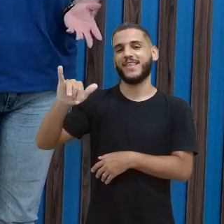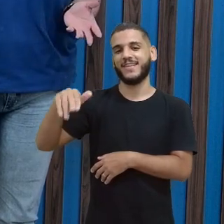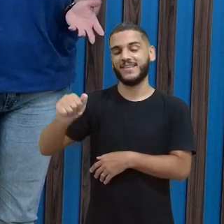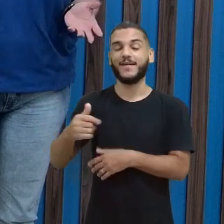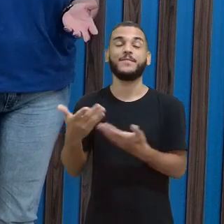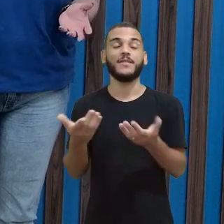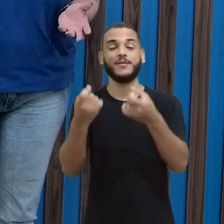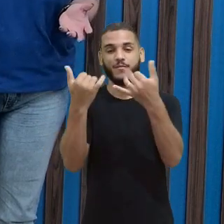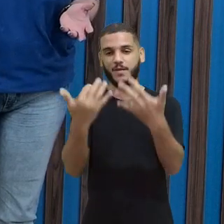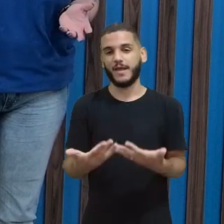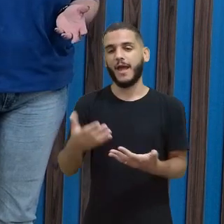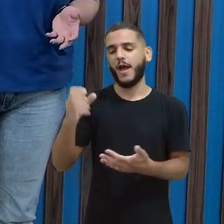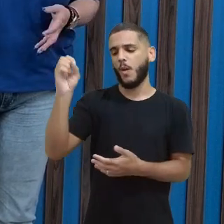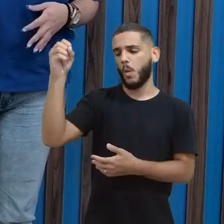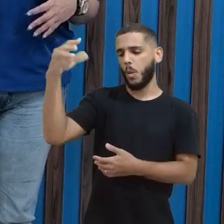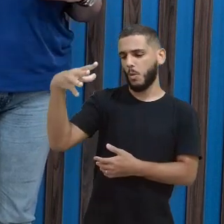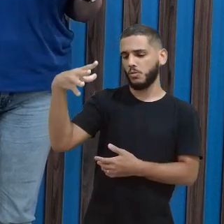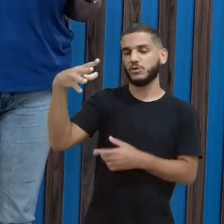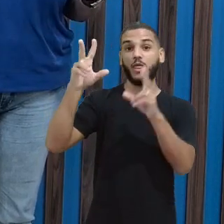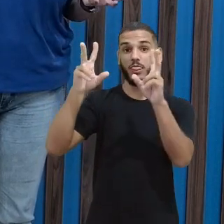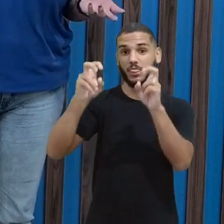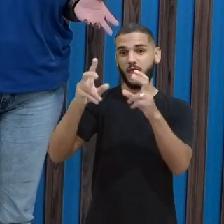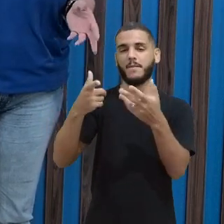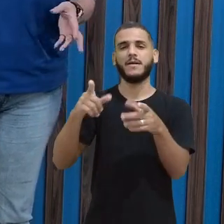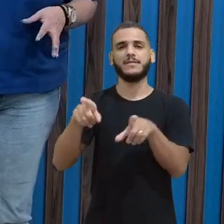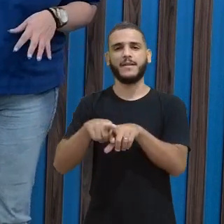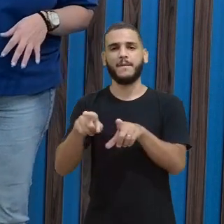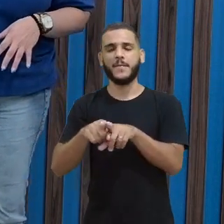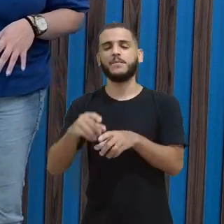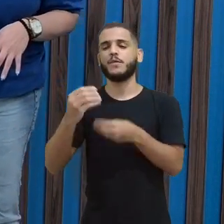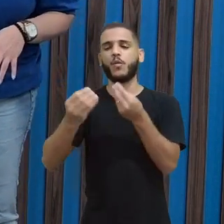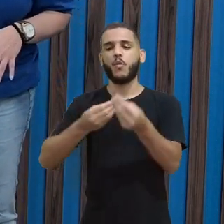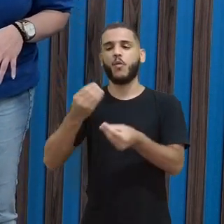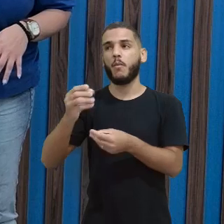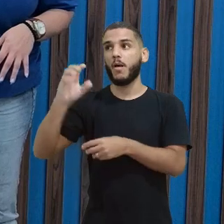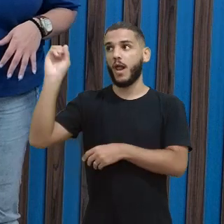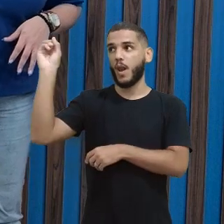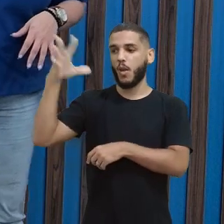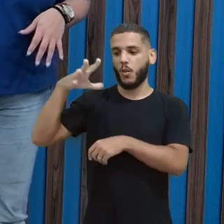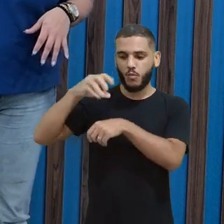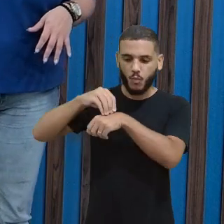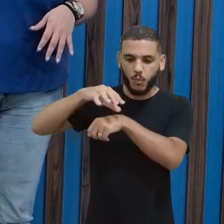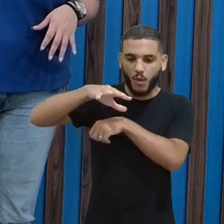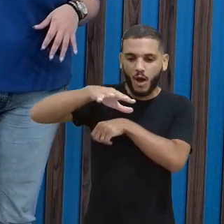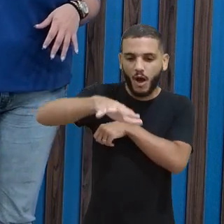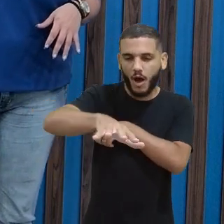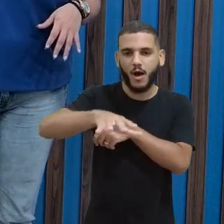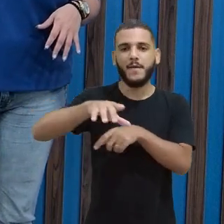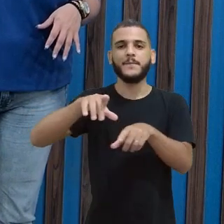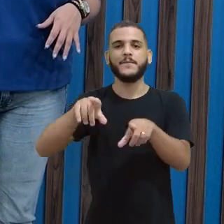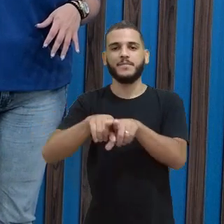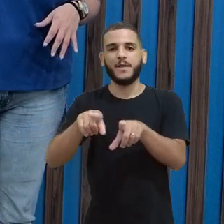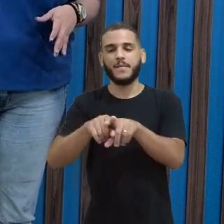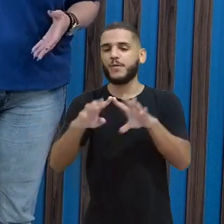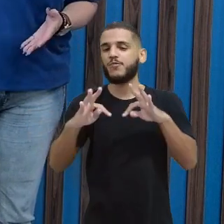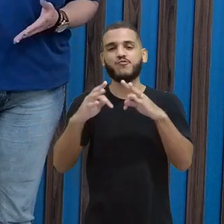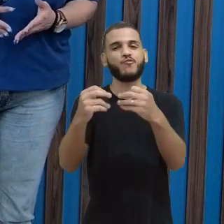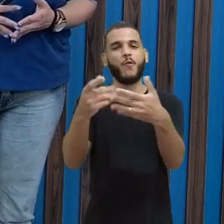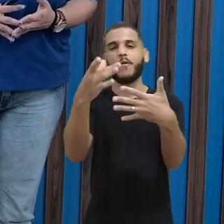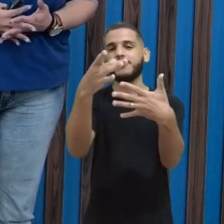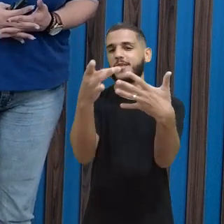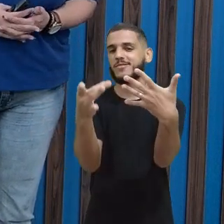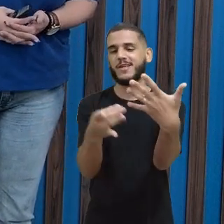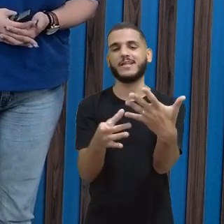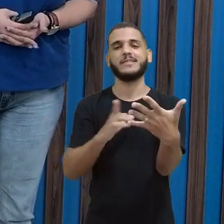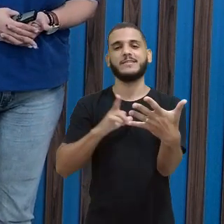envolve a luz, né? Então, a propagação da luz, a decomposição, reflexão, refração e